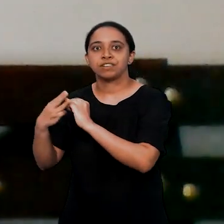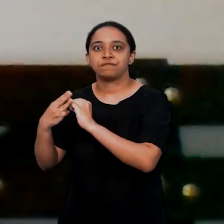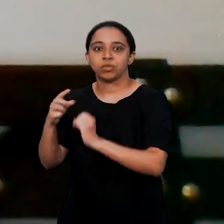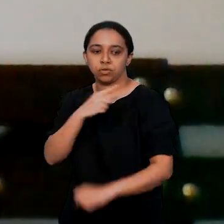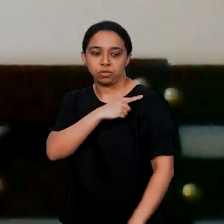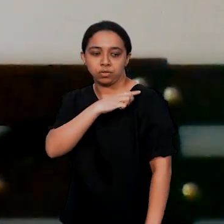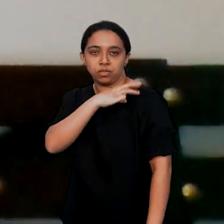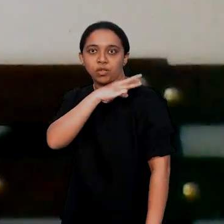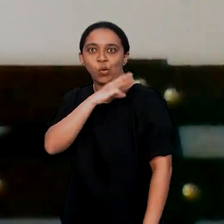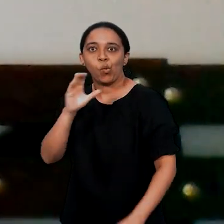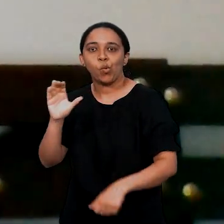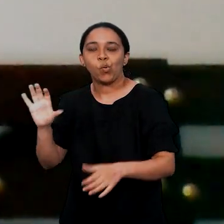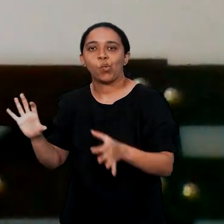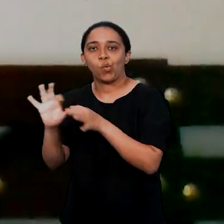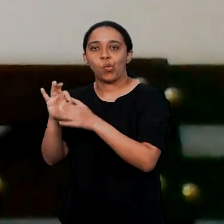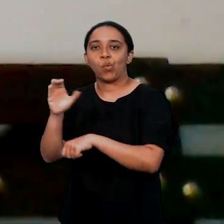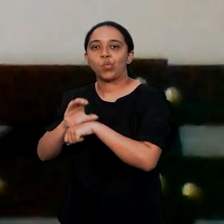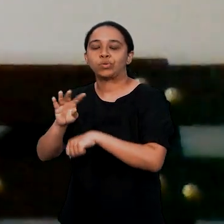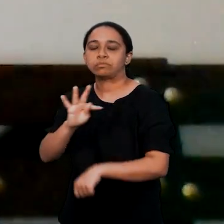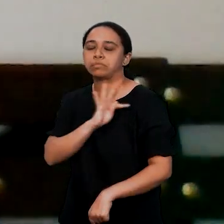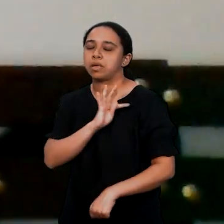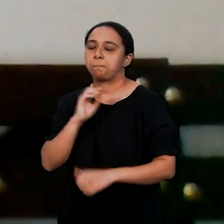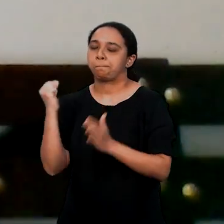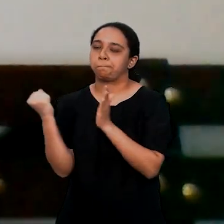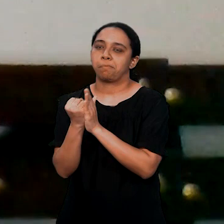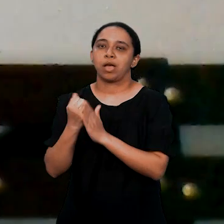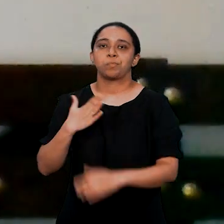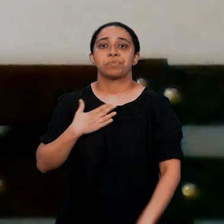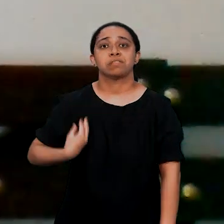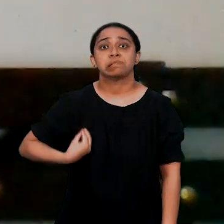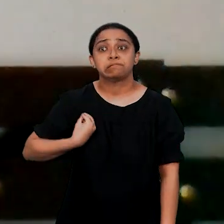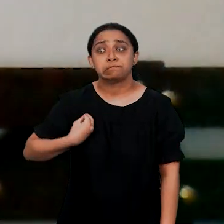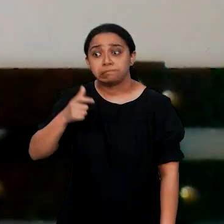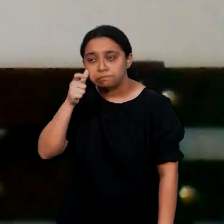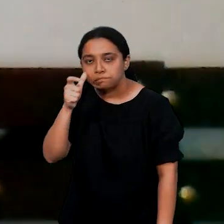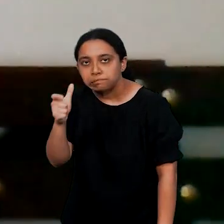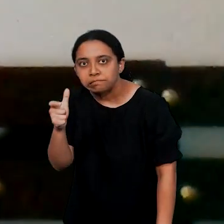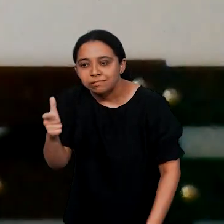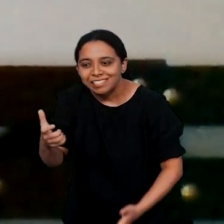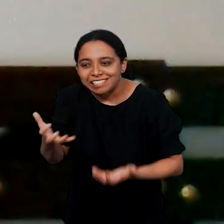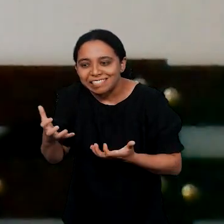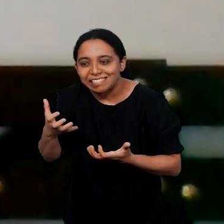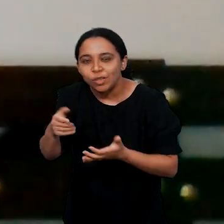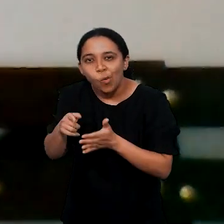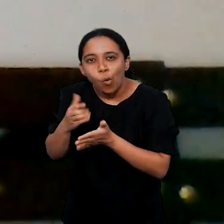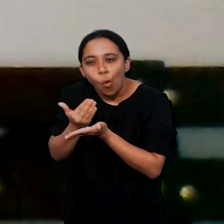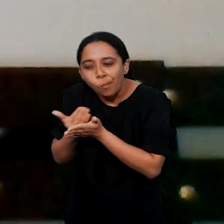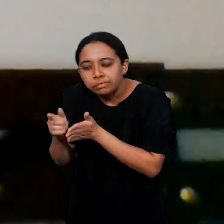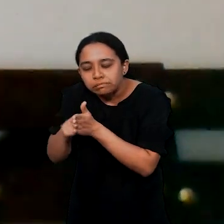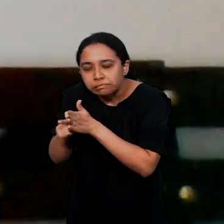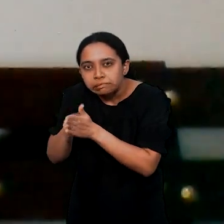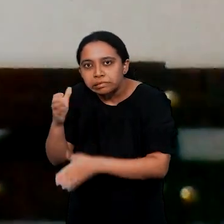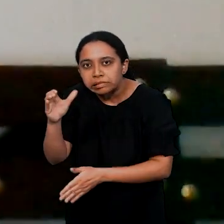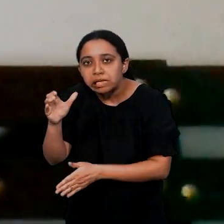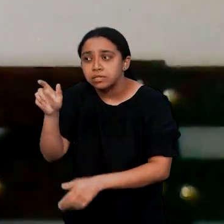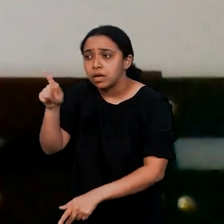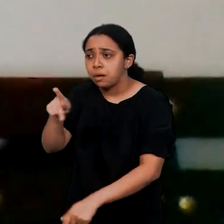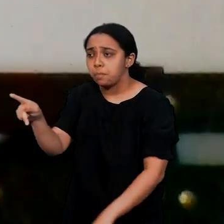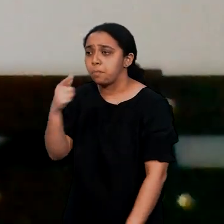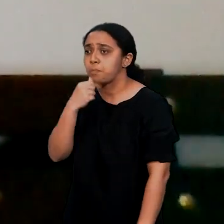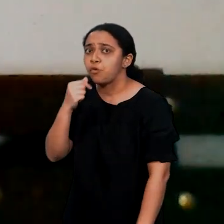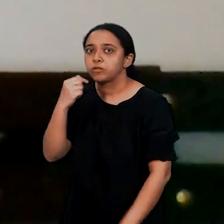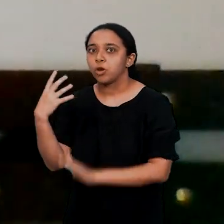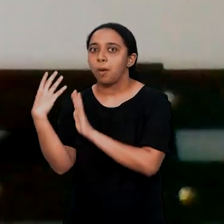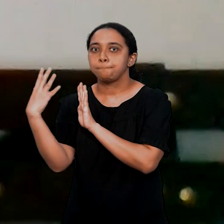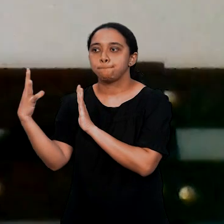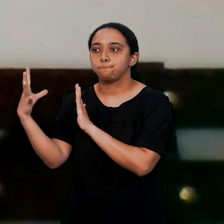fazer o ensino médio com o técnico, foi um divisor de águas para mim, onde eu despertei a vontade de fazer ciências a partir dos professores que eu